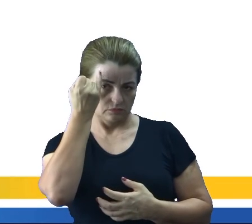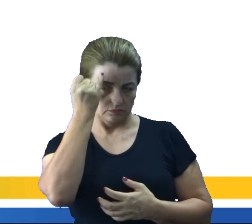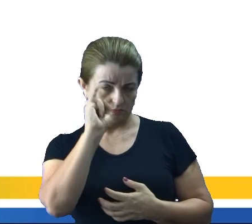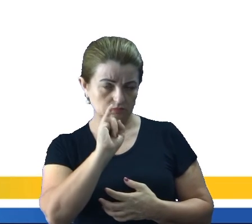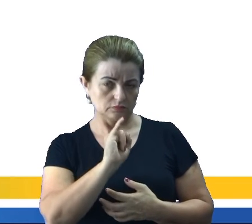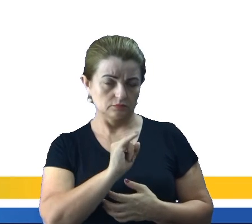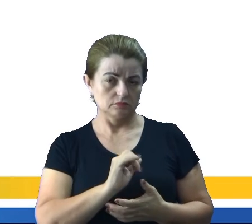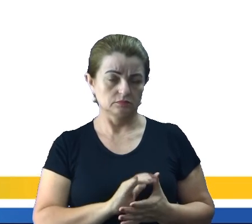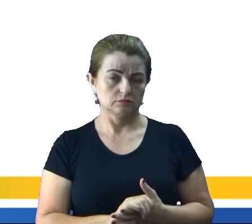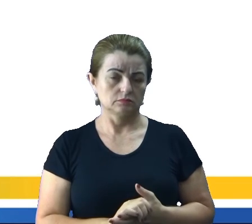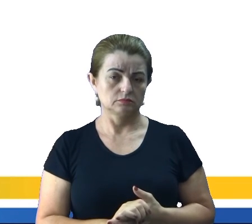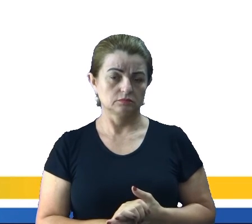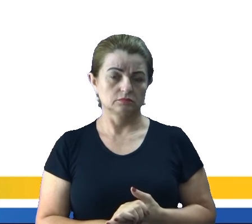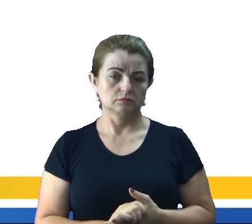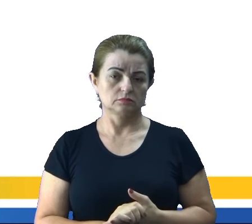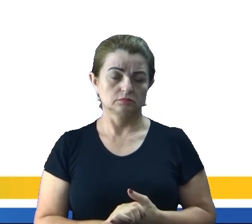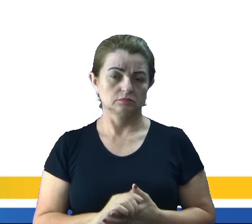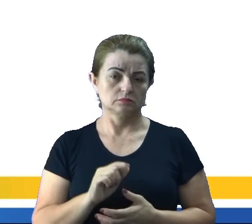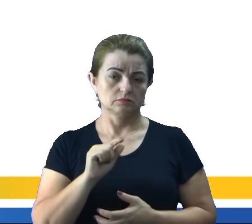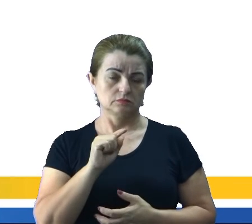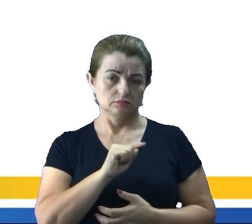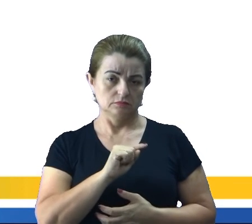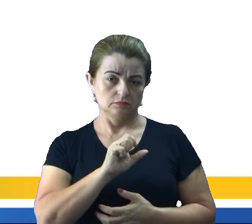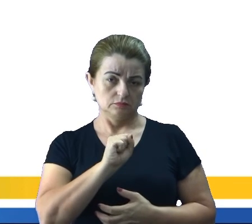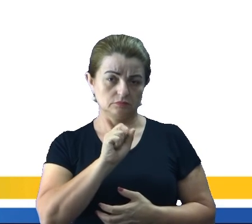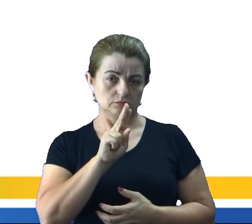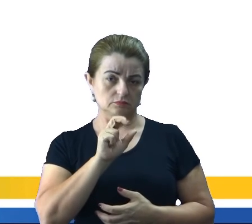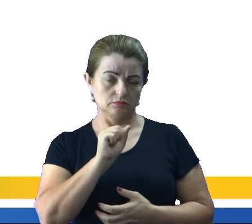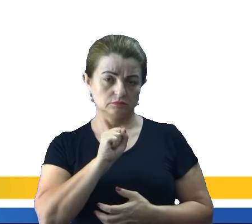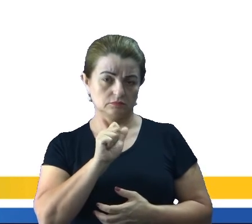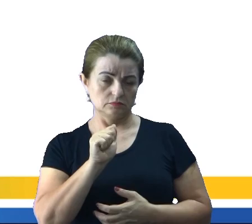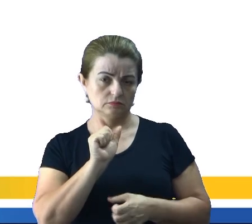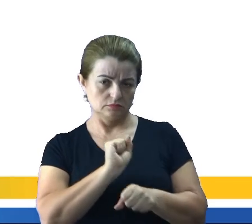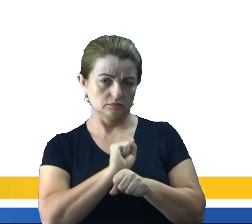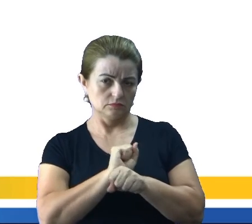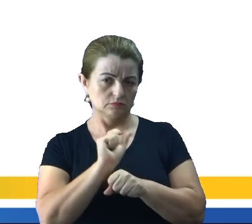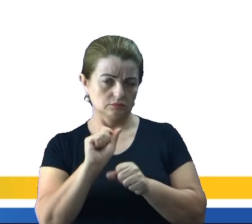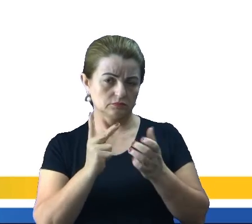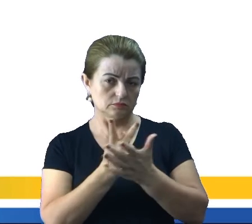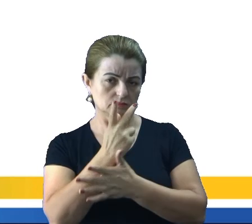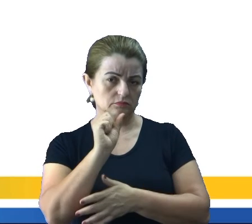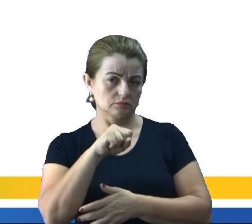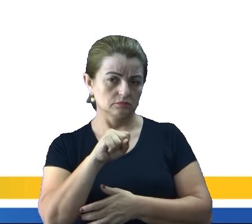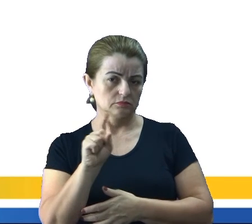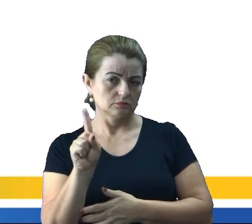E na quinta pergunta Ela vai esperar Para ver o que vai acontecer? Sim ou não?